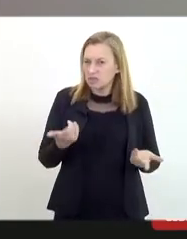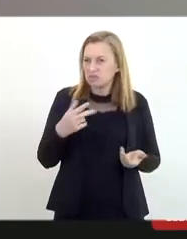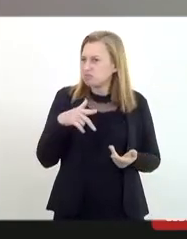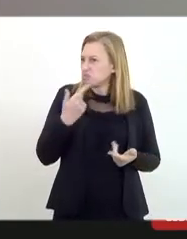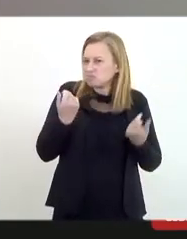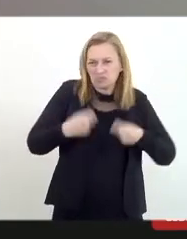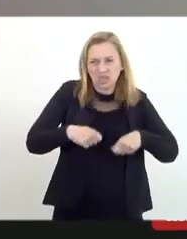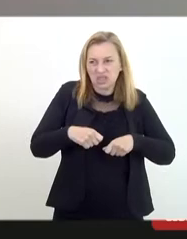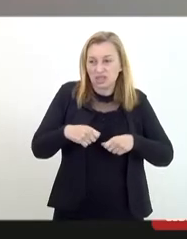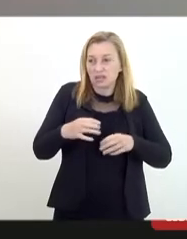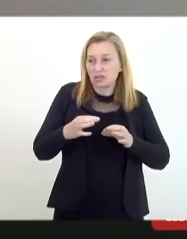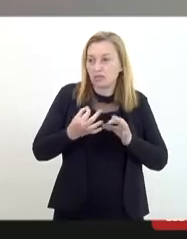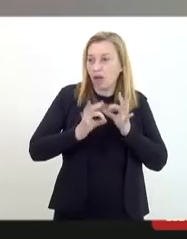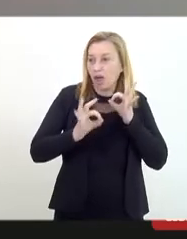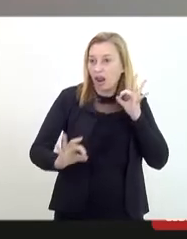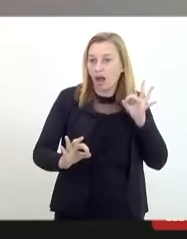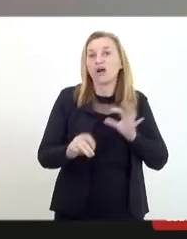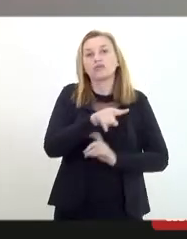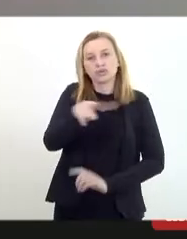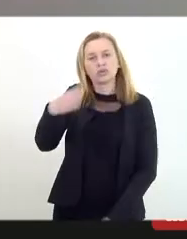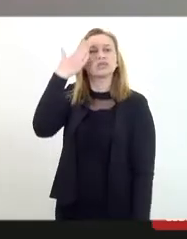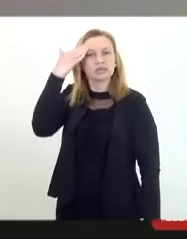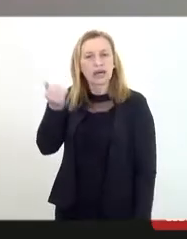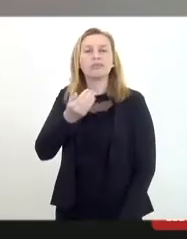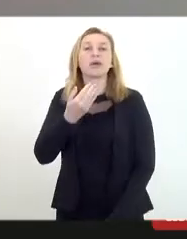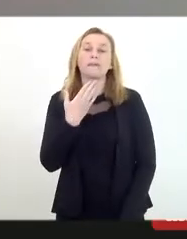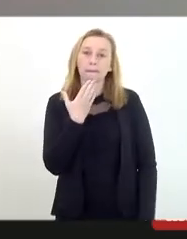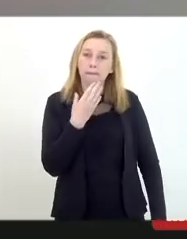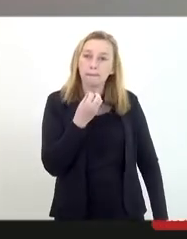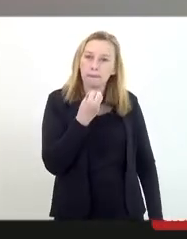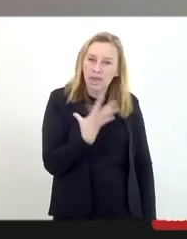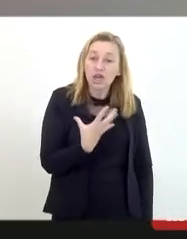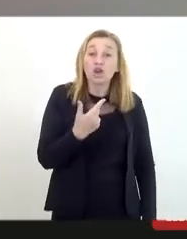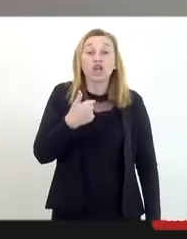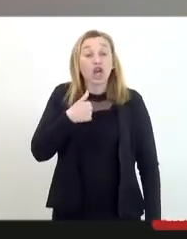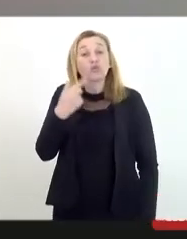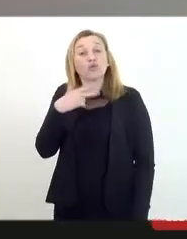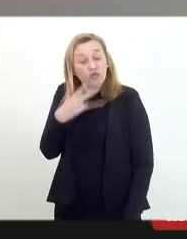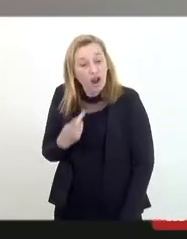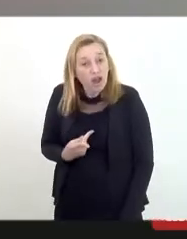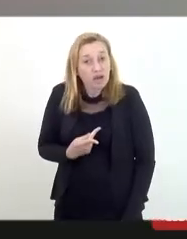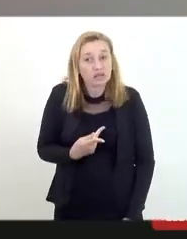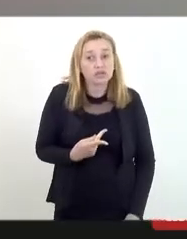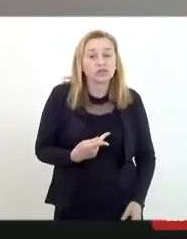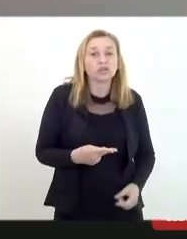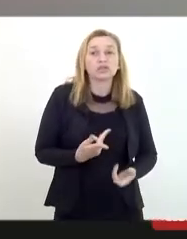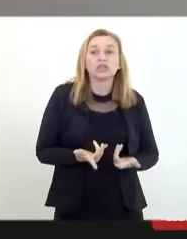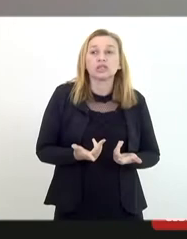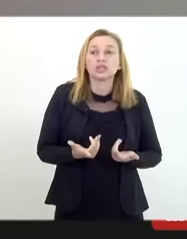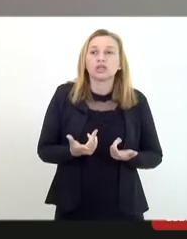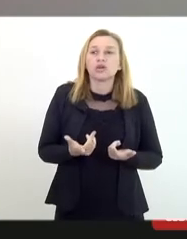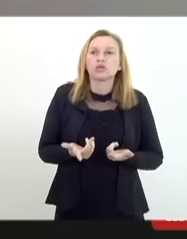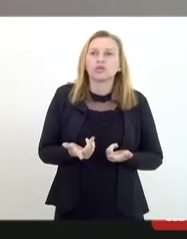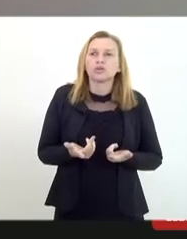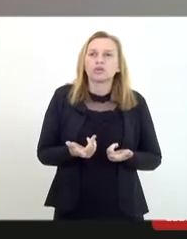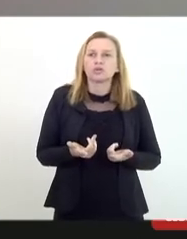senhores sabem bem do que eu estou tratando, são tentativas